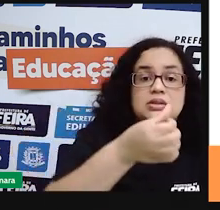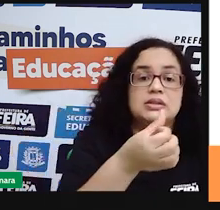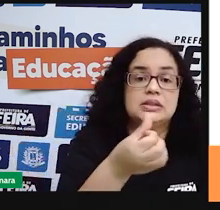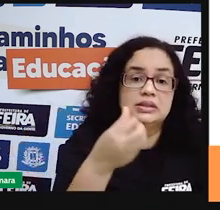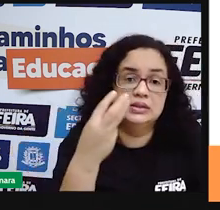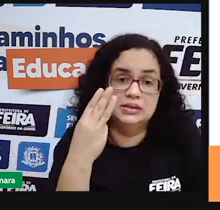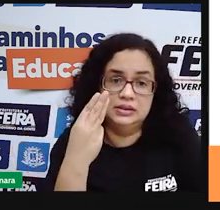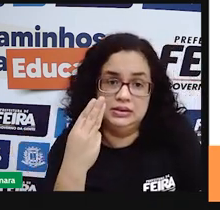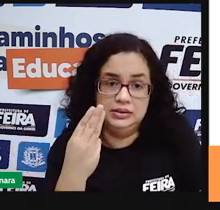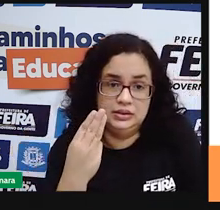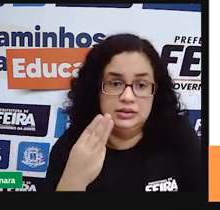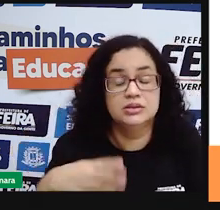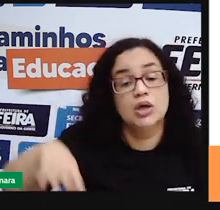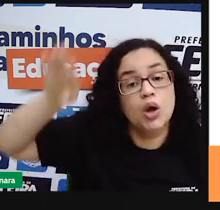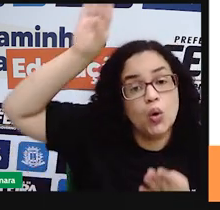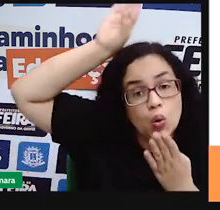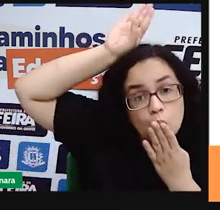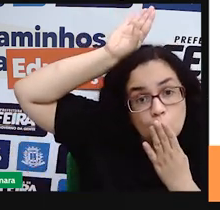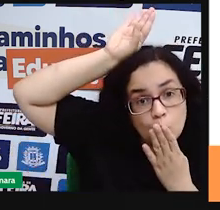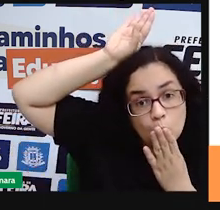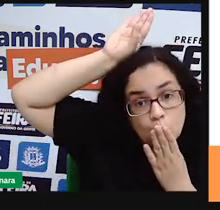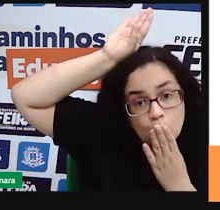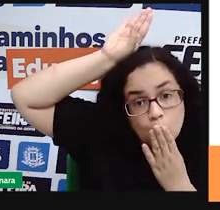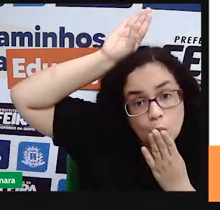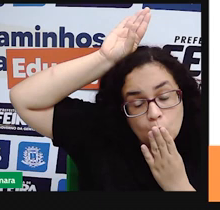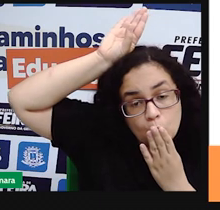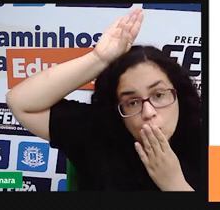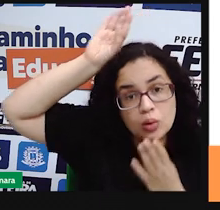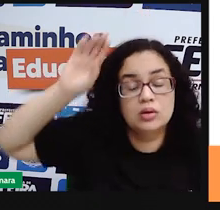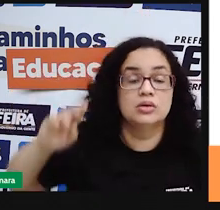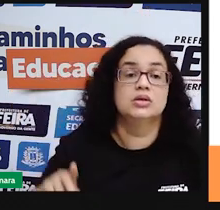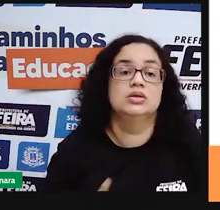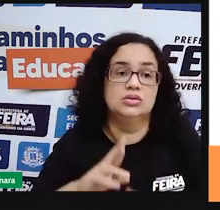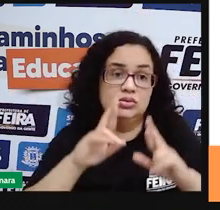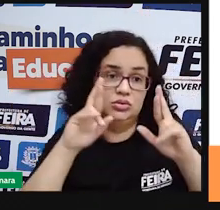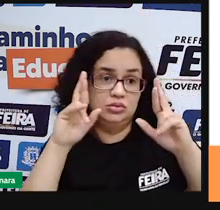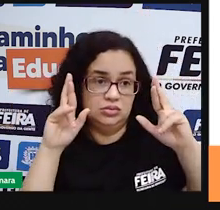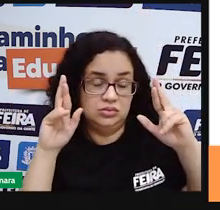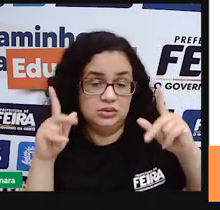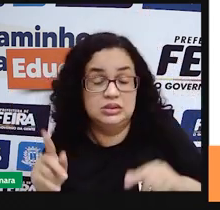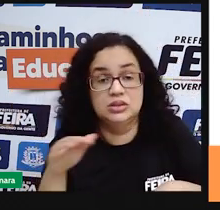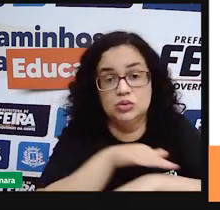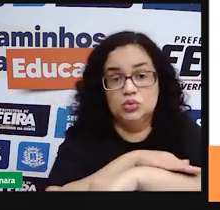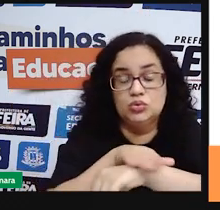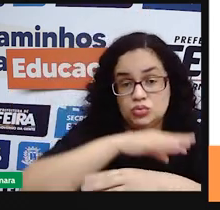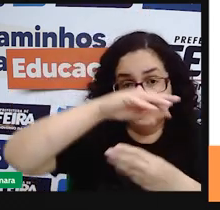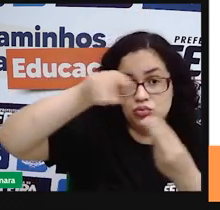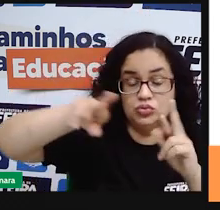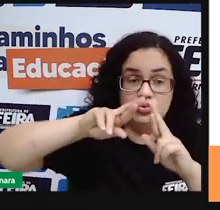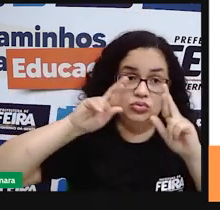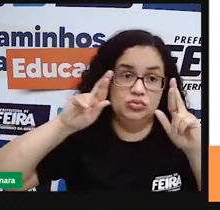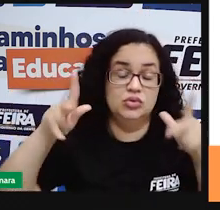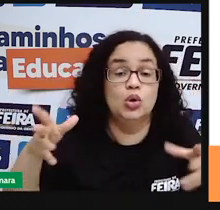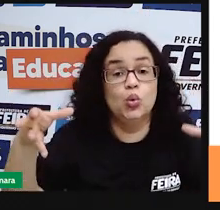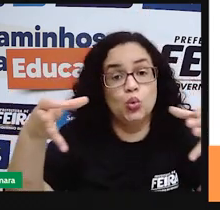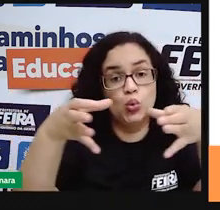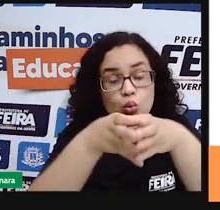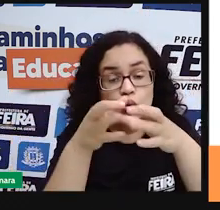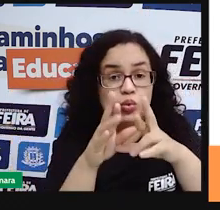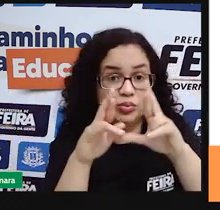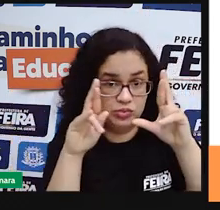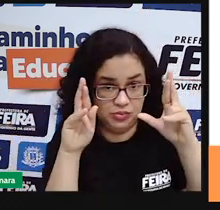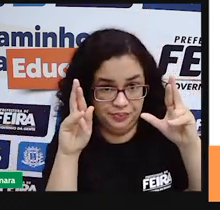indígenas representam 305 diferentes etnias então são grupos diferentes